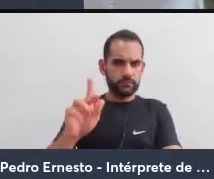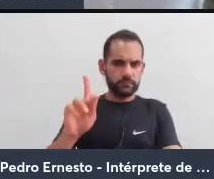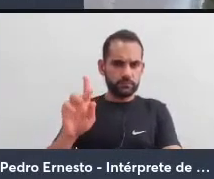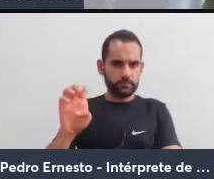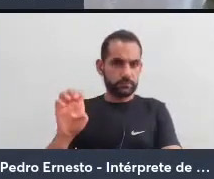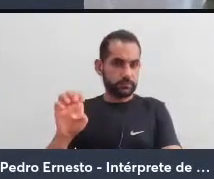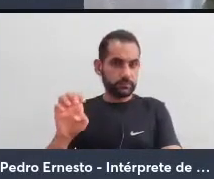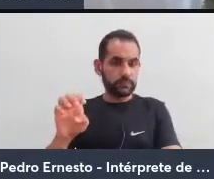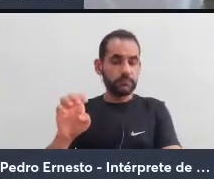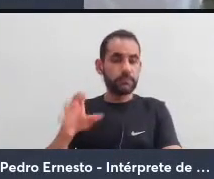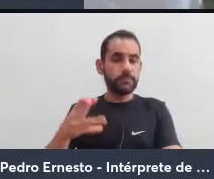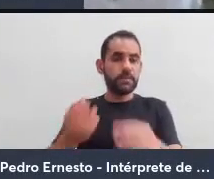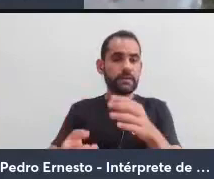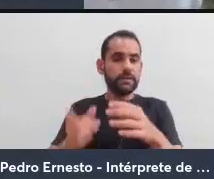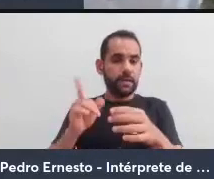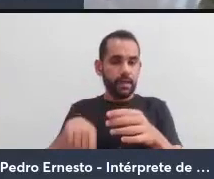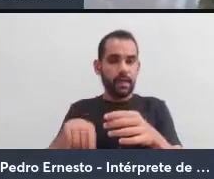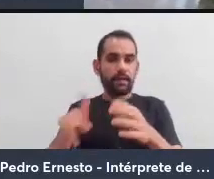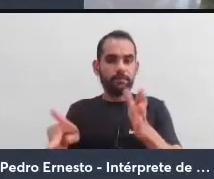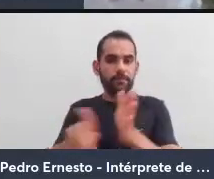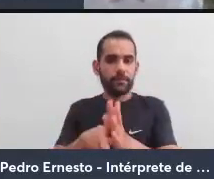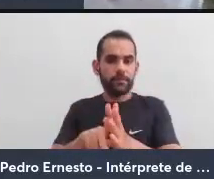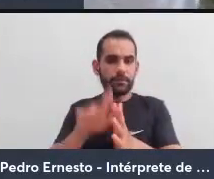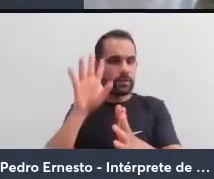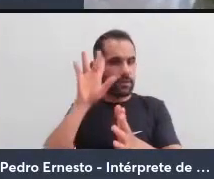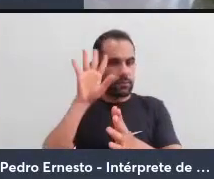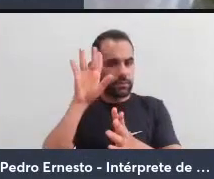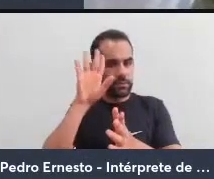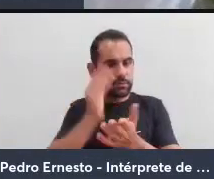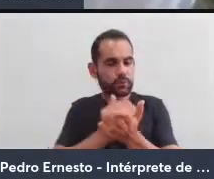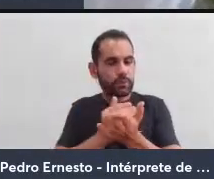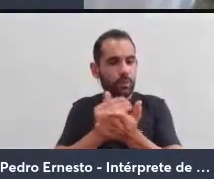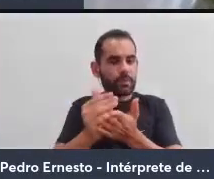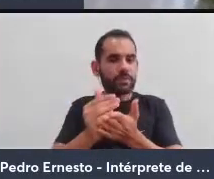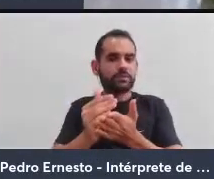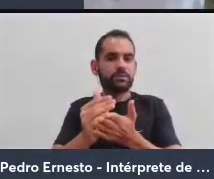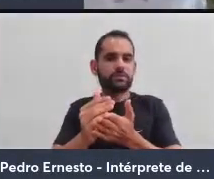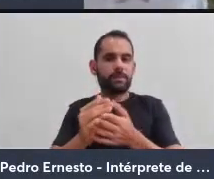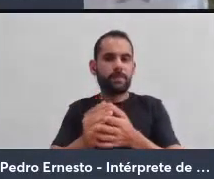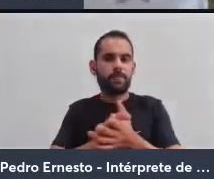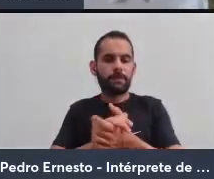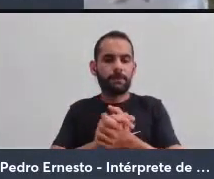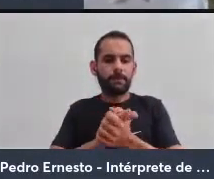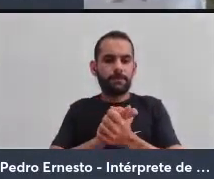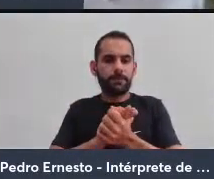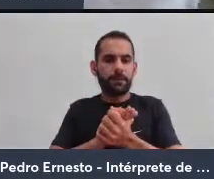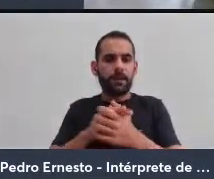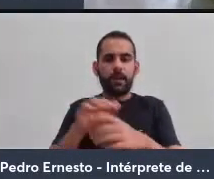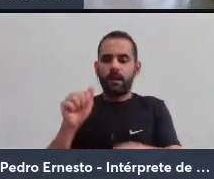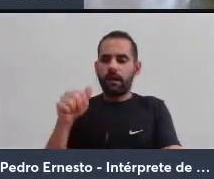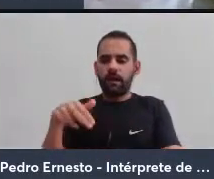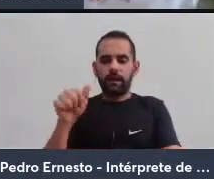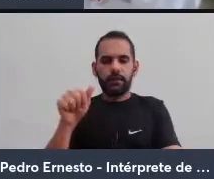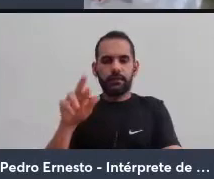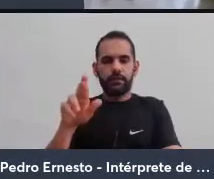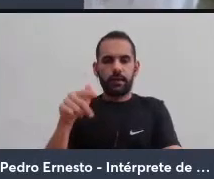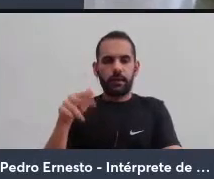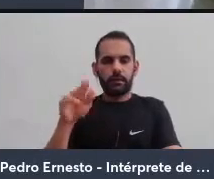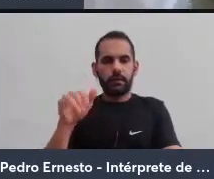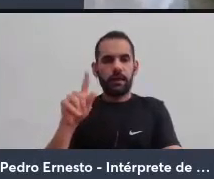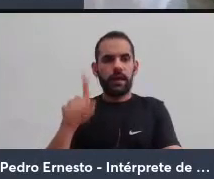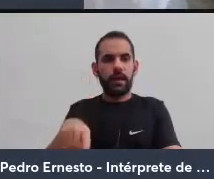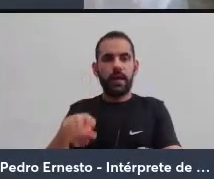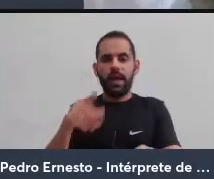E falar, então, em um anarquê, uma negação da arque, é a negação do fundamento, a negação